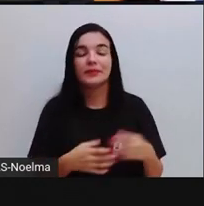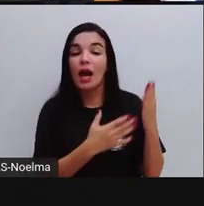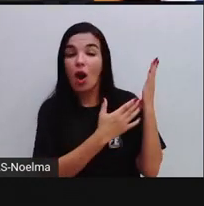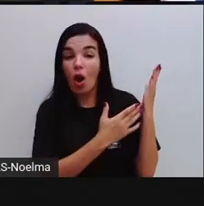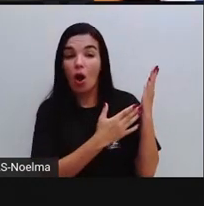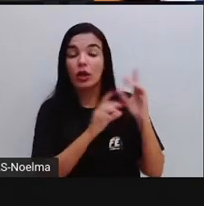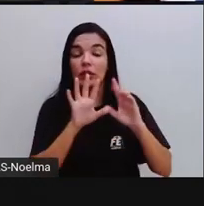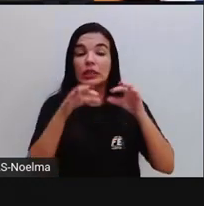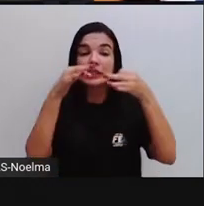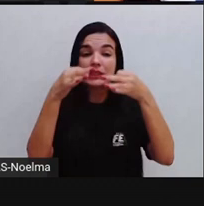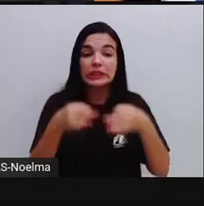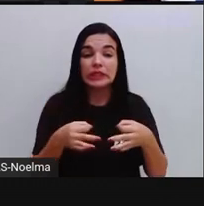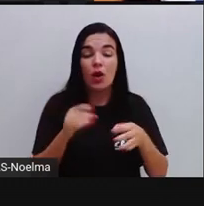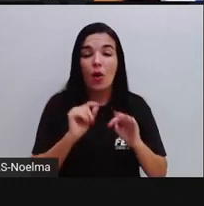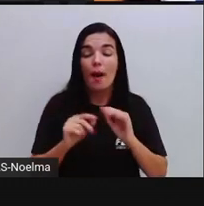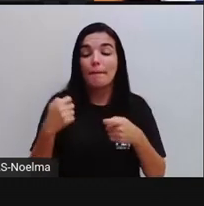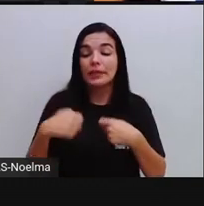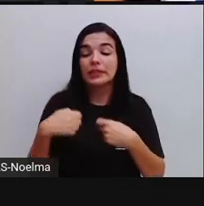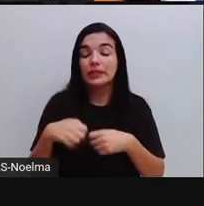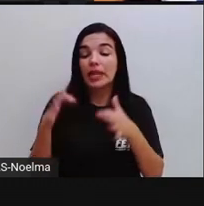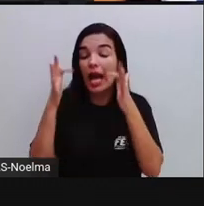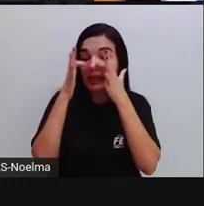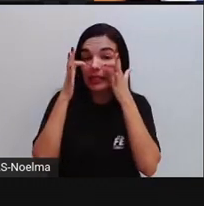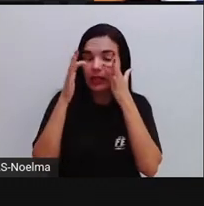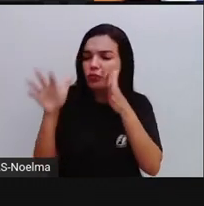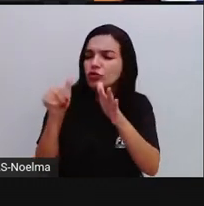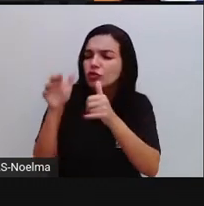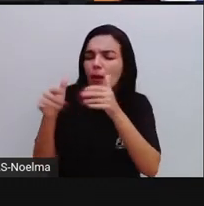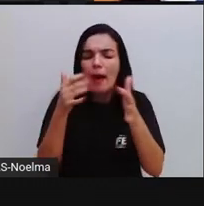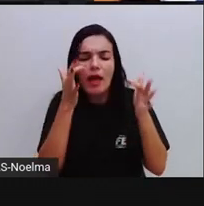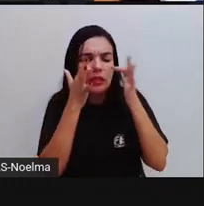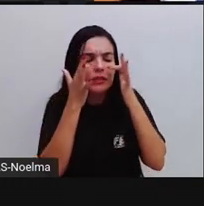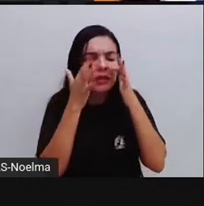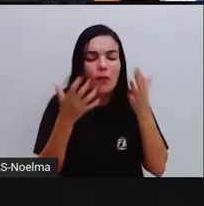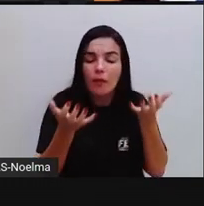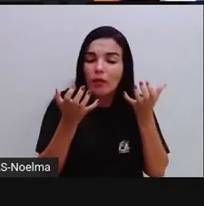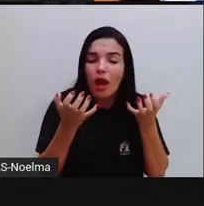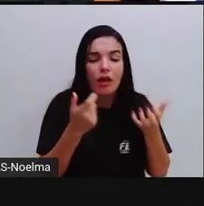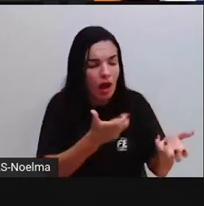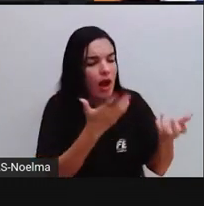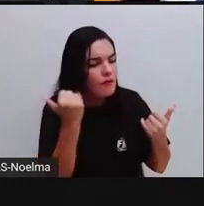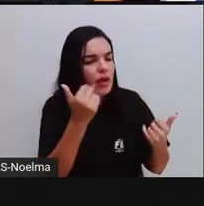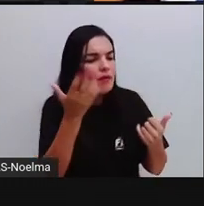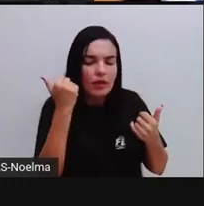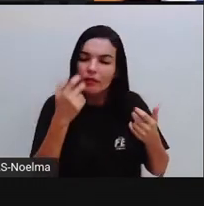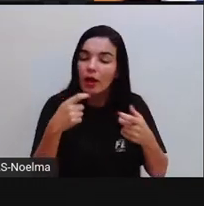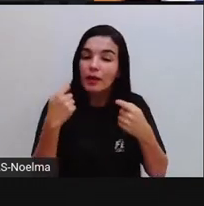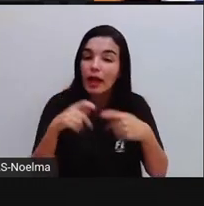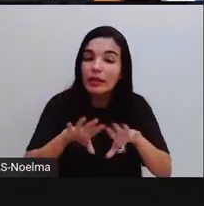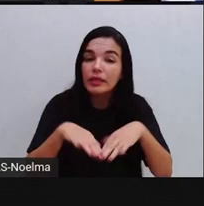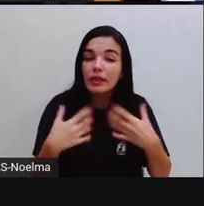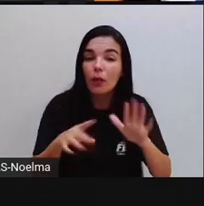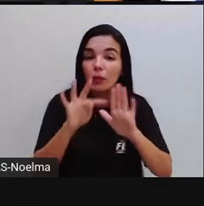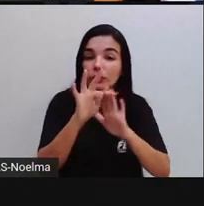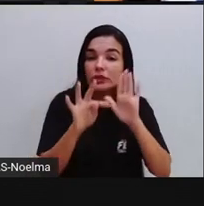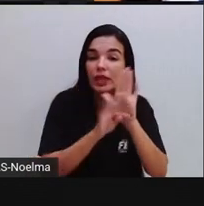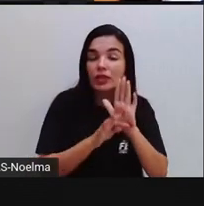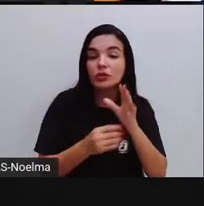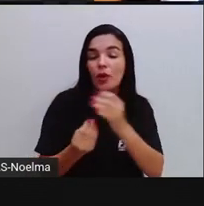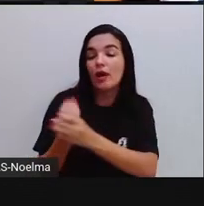tem como intuito chamar a atenção do consumidor e, portanto, são atrativos esses textos que envolvem aí humor, né?